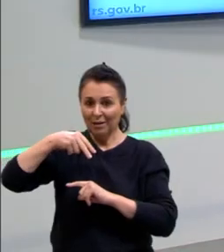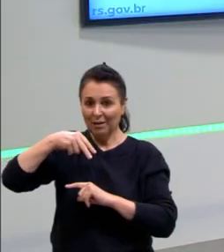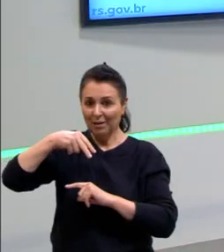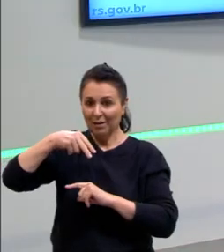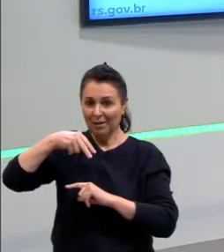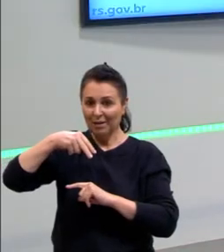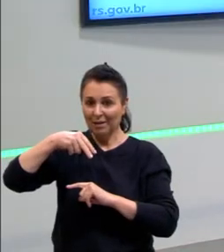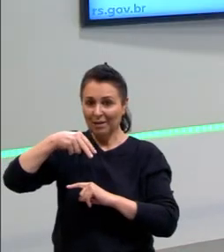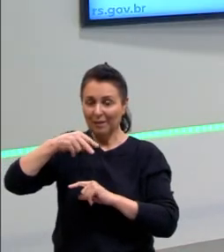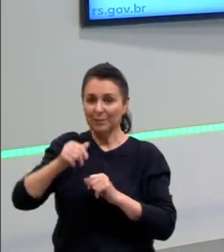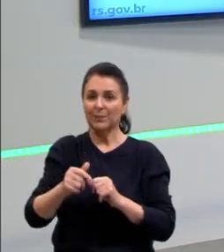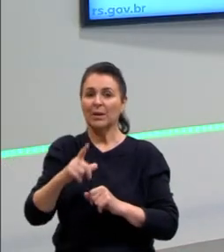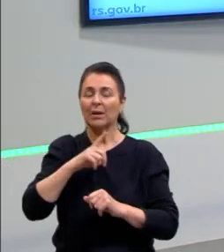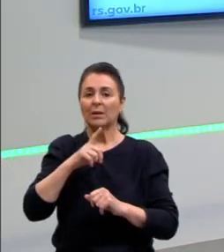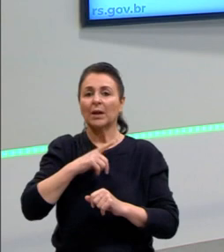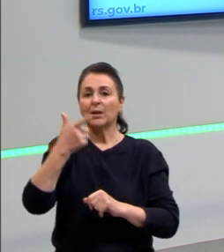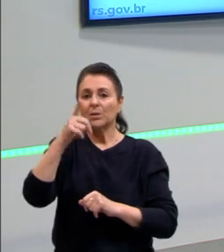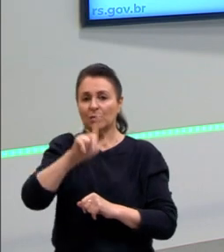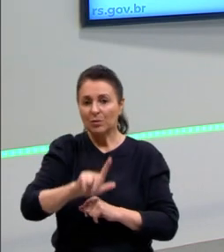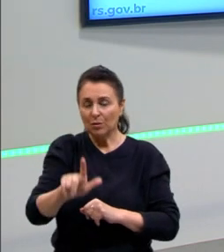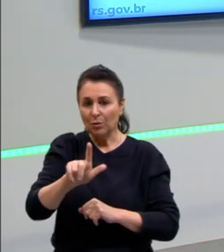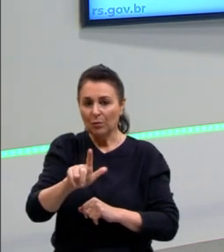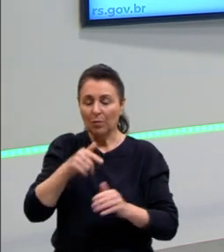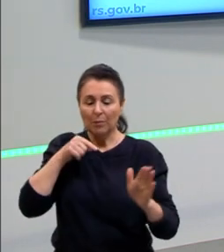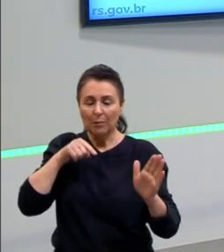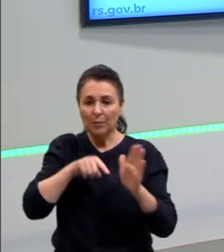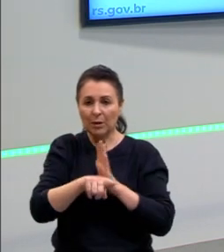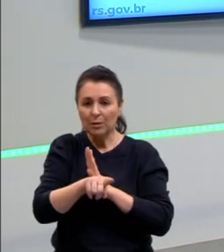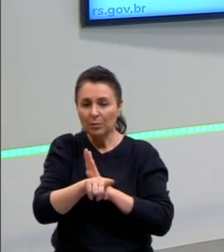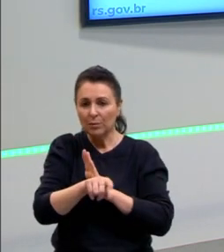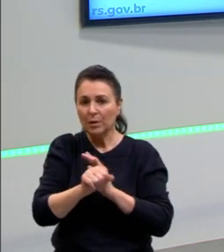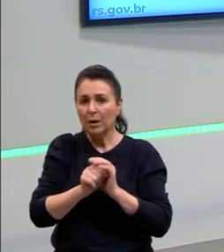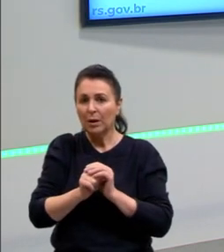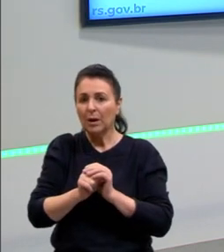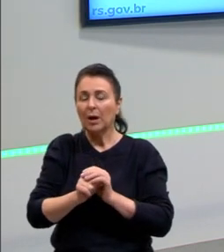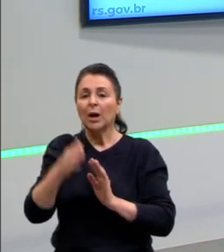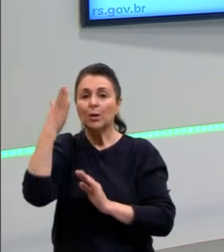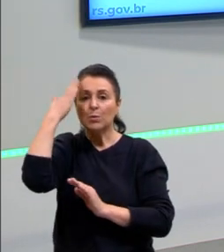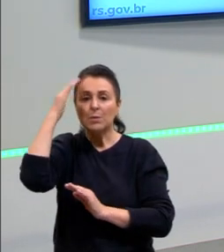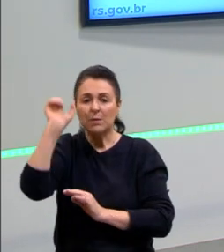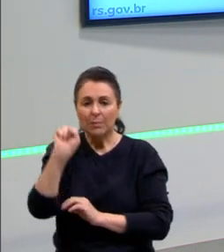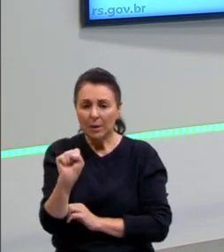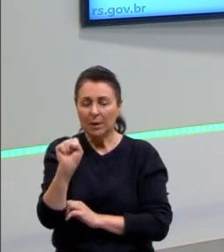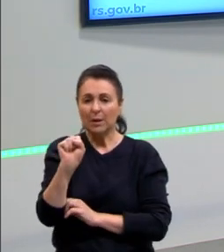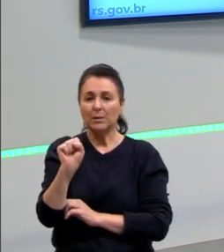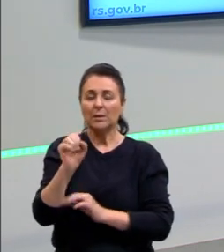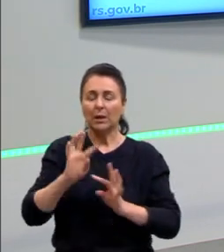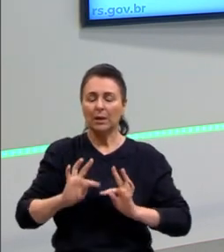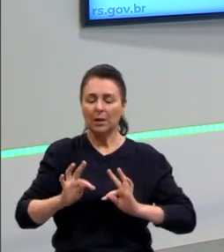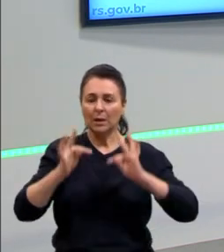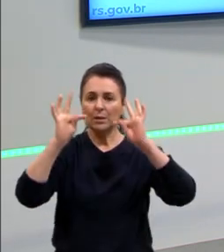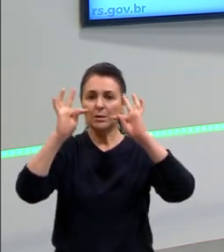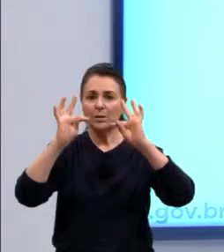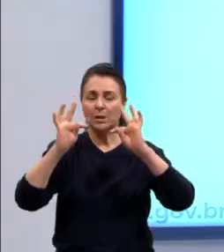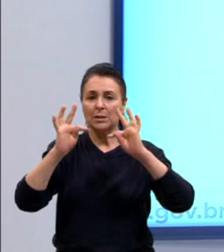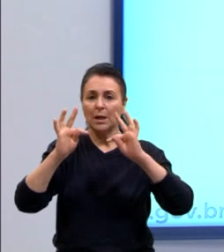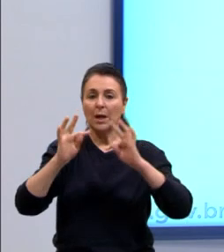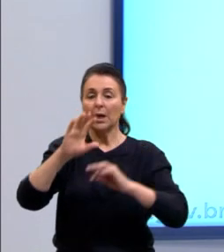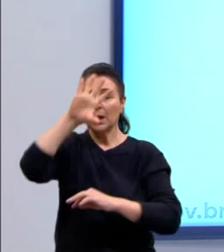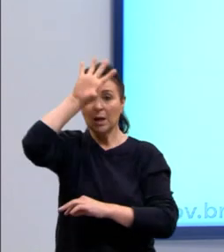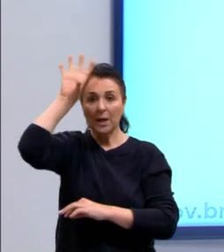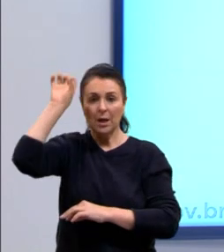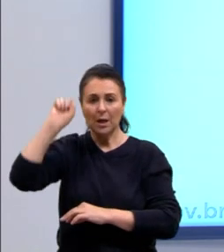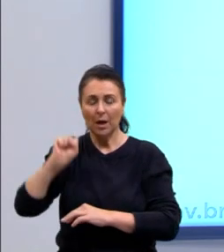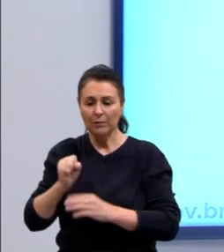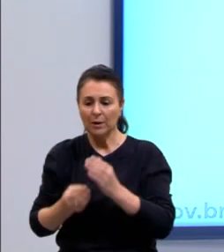E aqui, então, reforçar essa questão dos saberes, das tecnologias que no continente africano se